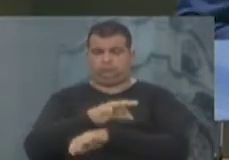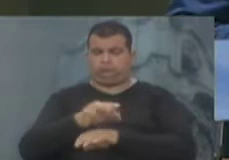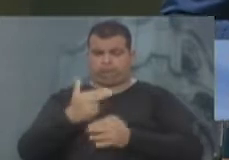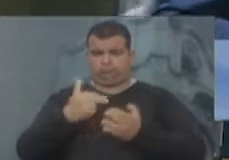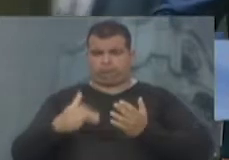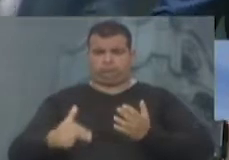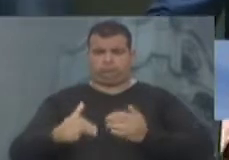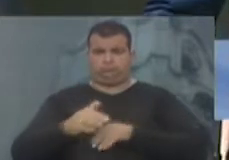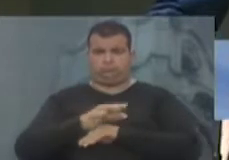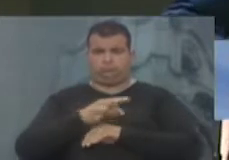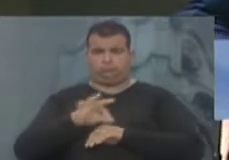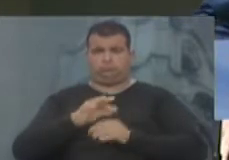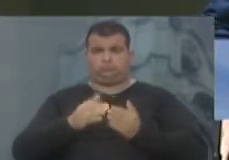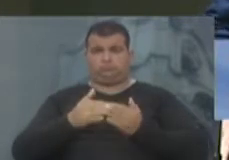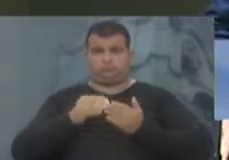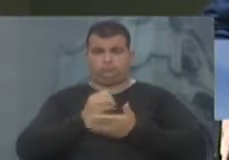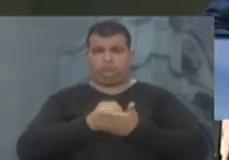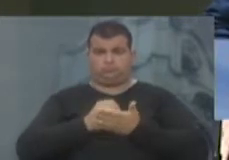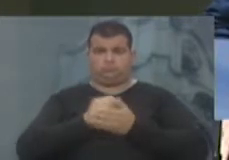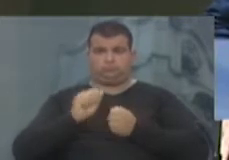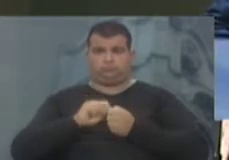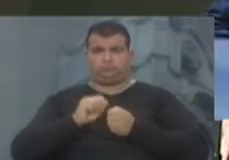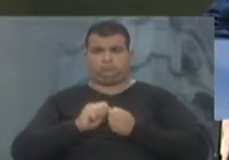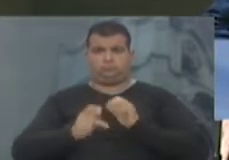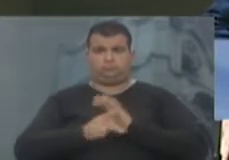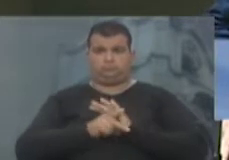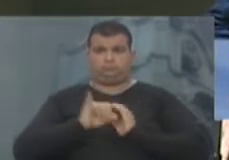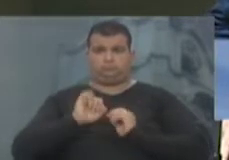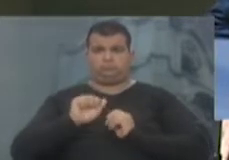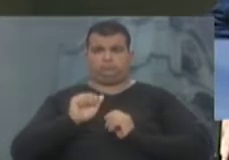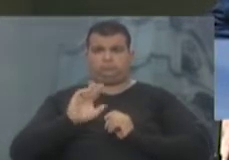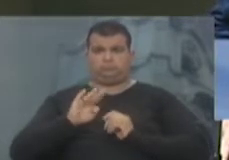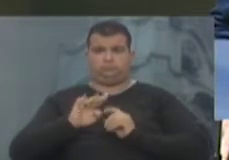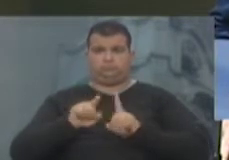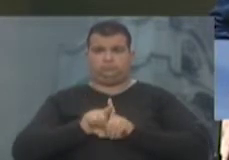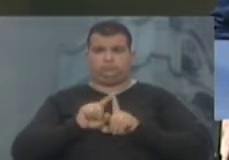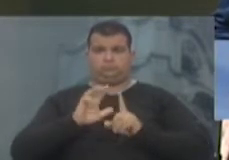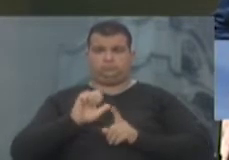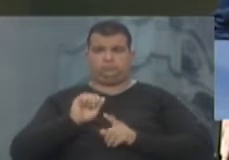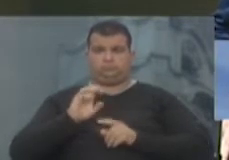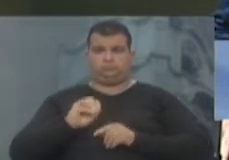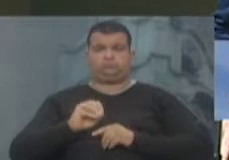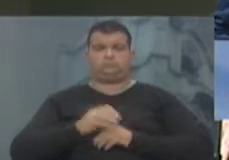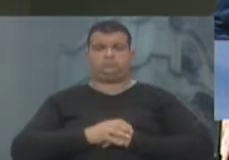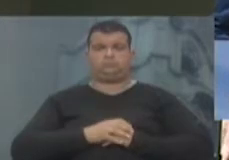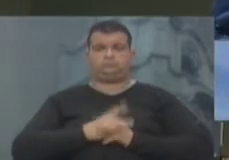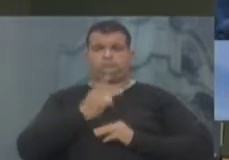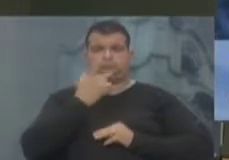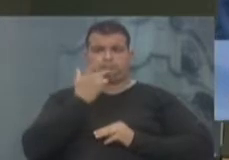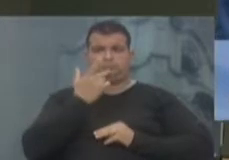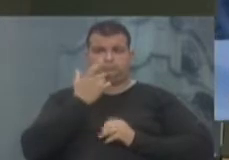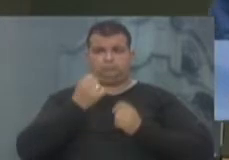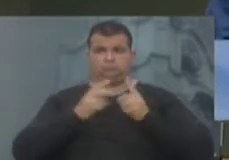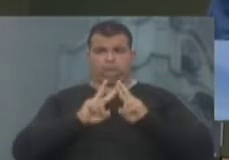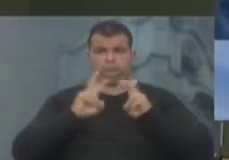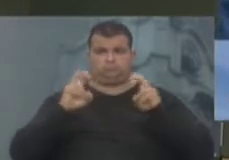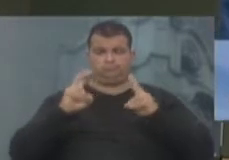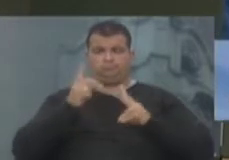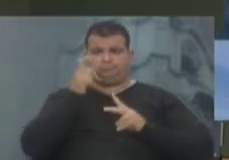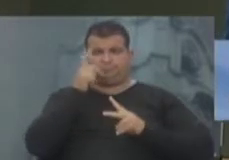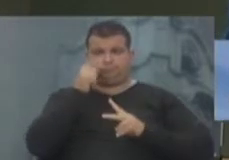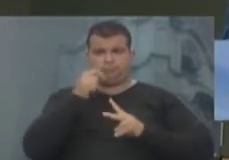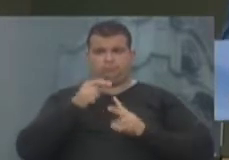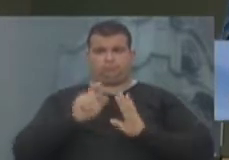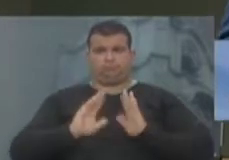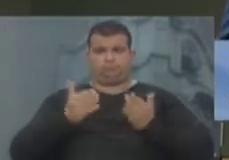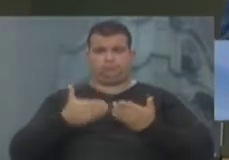pedido, o ofício feito pelo IAB e pela CAL, ele traz algumas questões bem interessantes